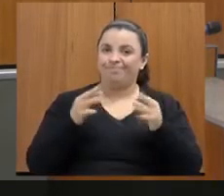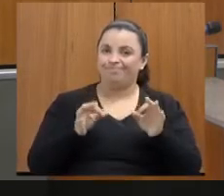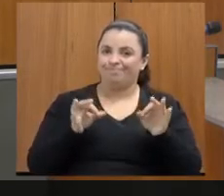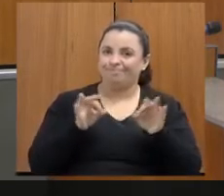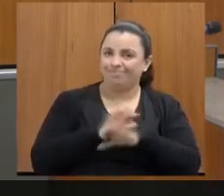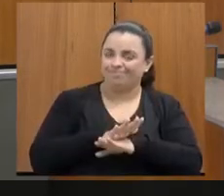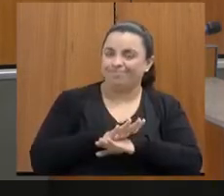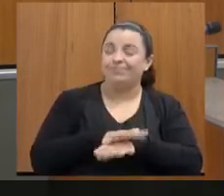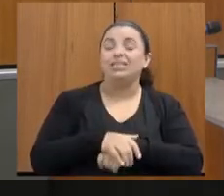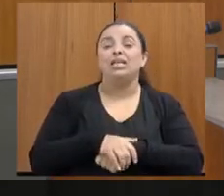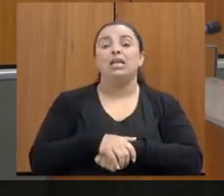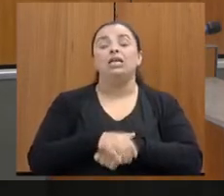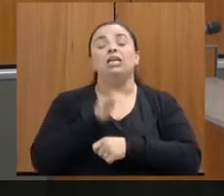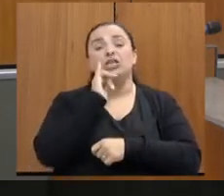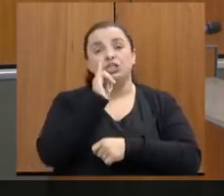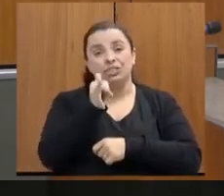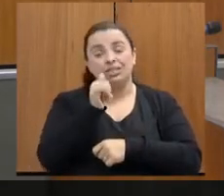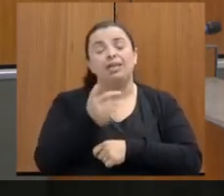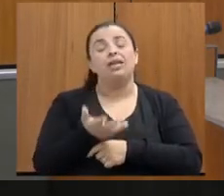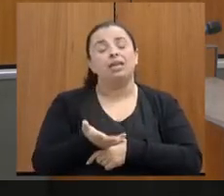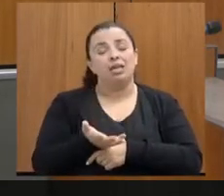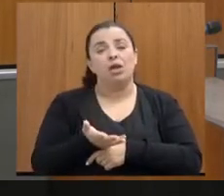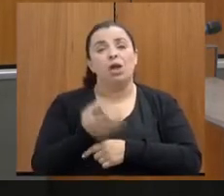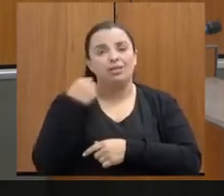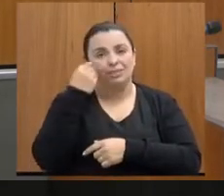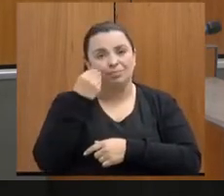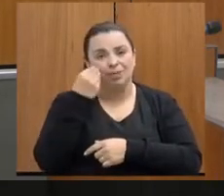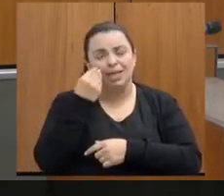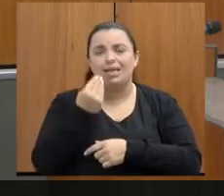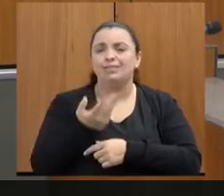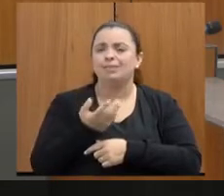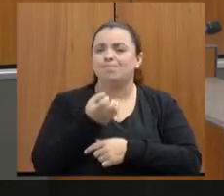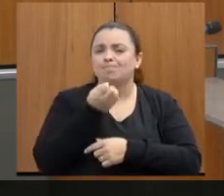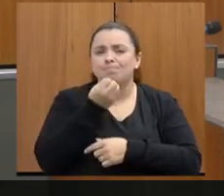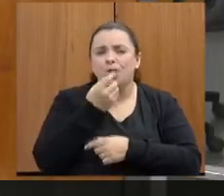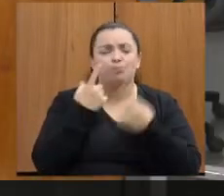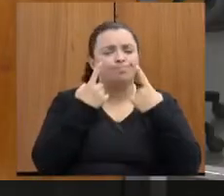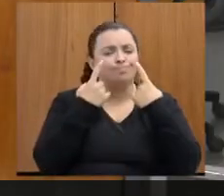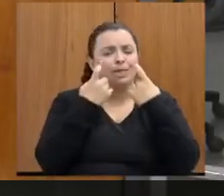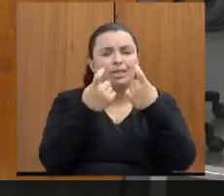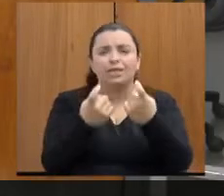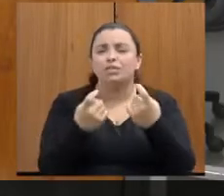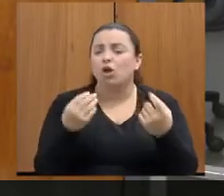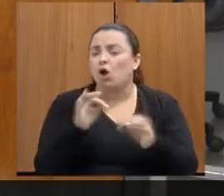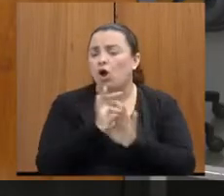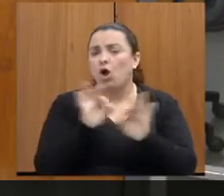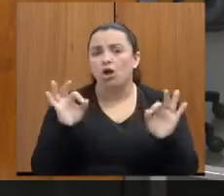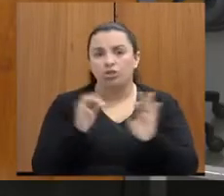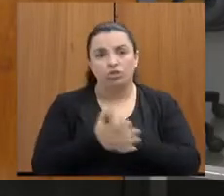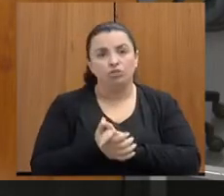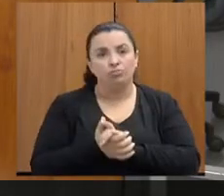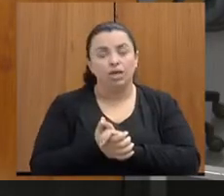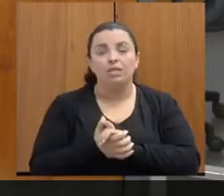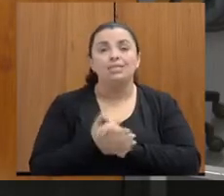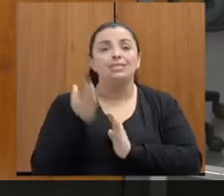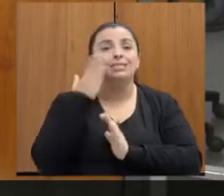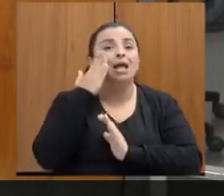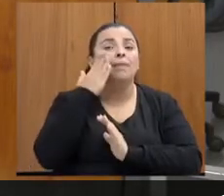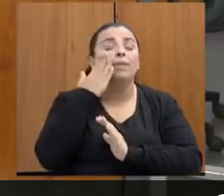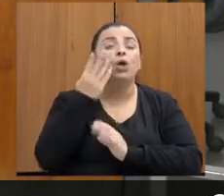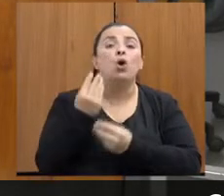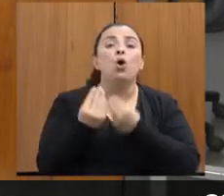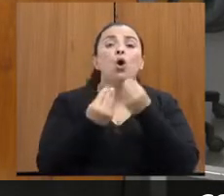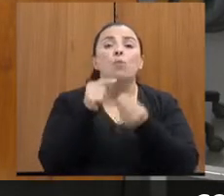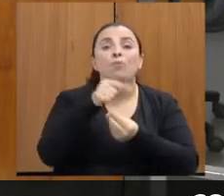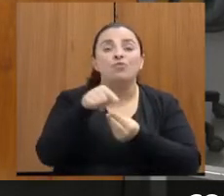dizendo para vocês que foi uma experiência realmente bastante interessante essa escuta de vocês que estão ali na ponta, fazendo